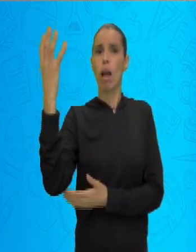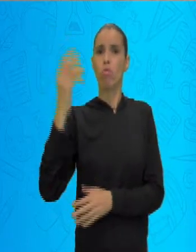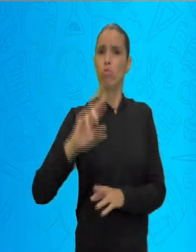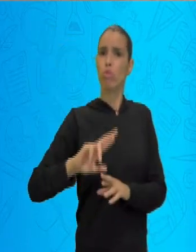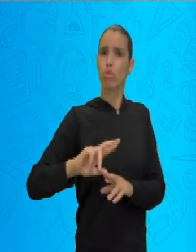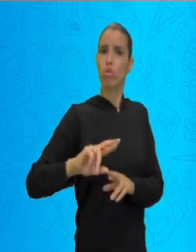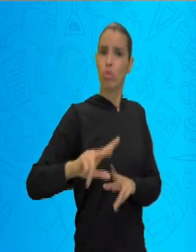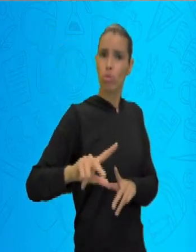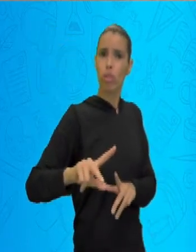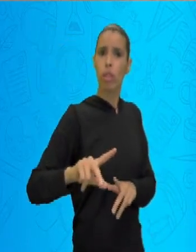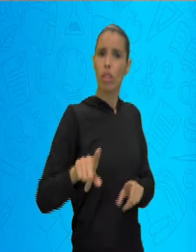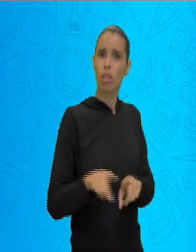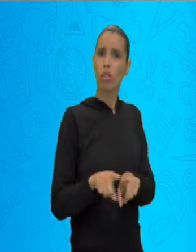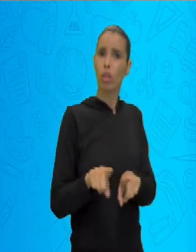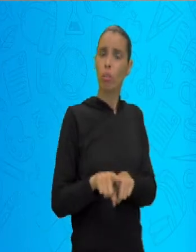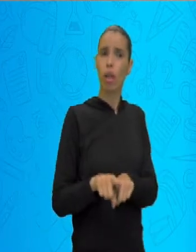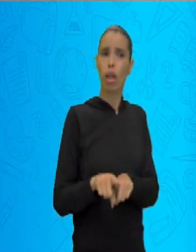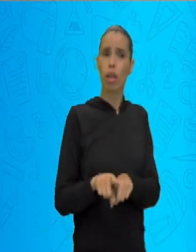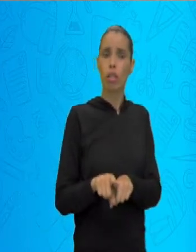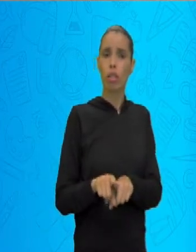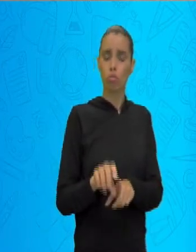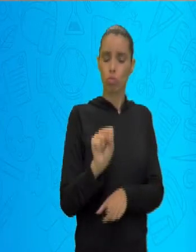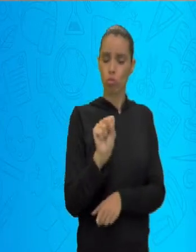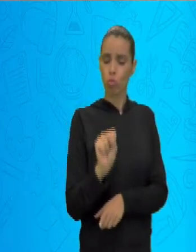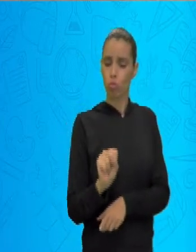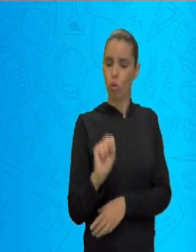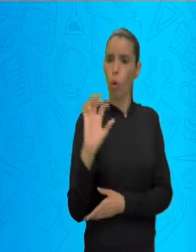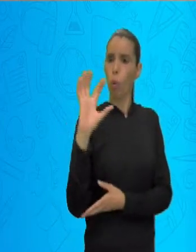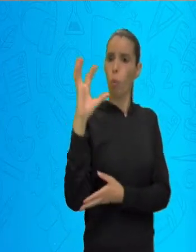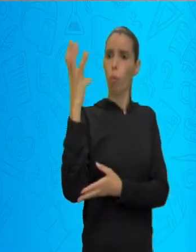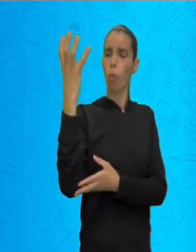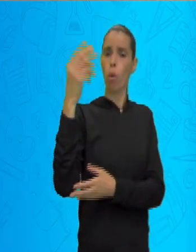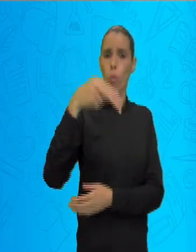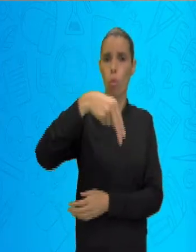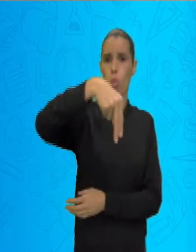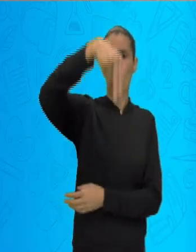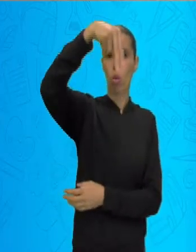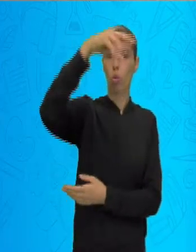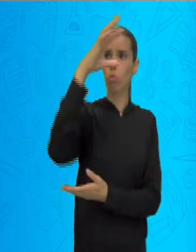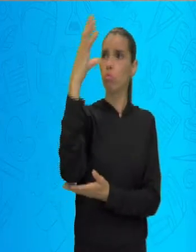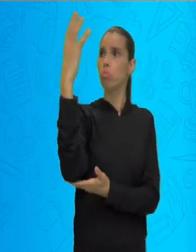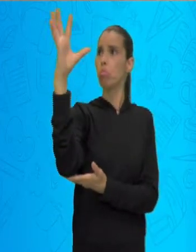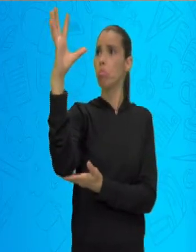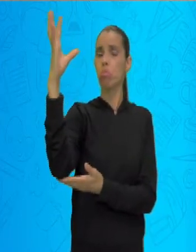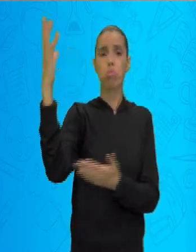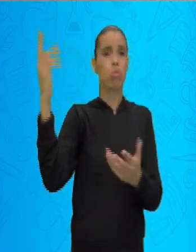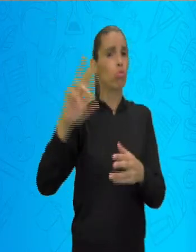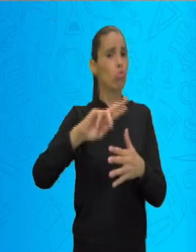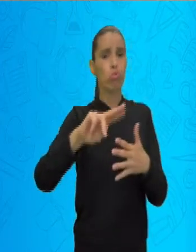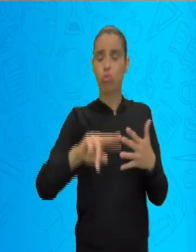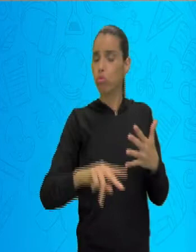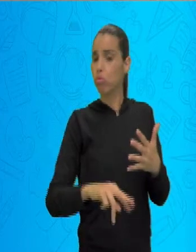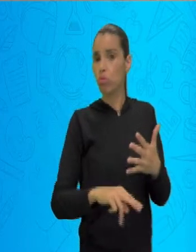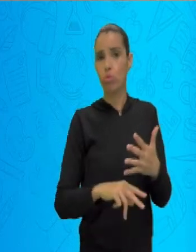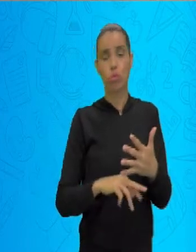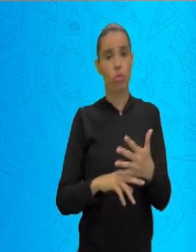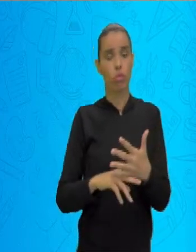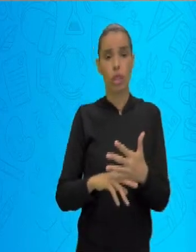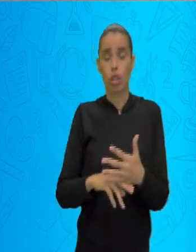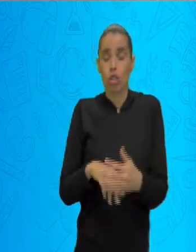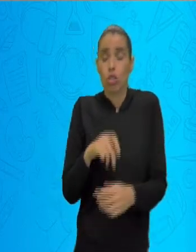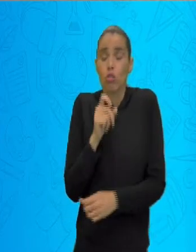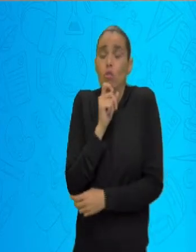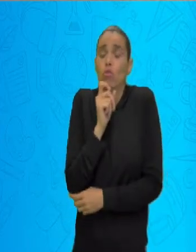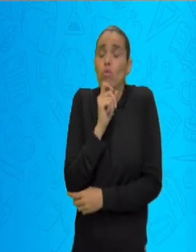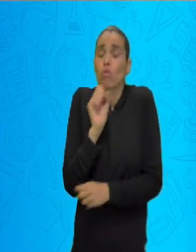Aqui nós temos um clima onde nós vamos ter as quatro estações do ano e no inverno